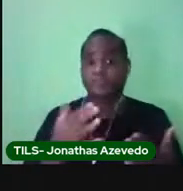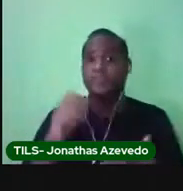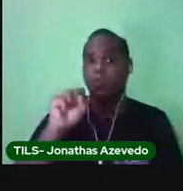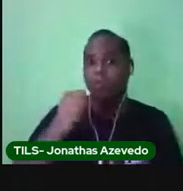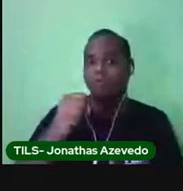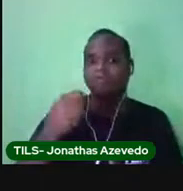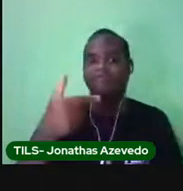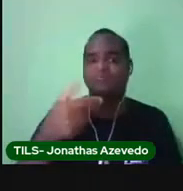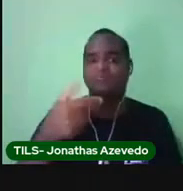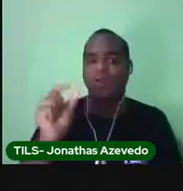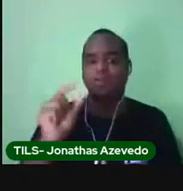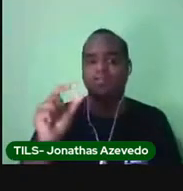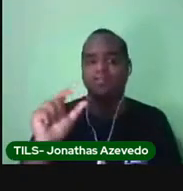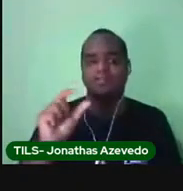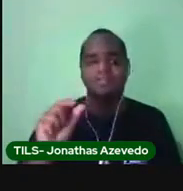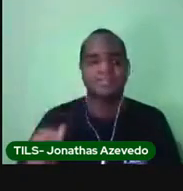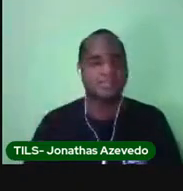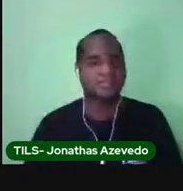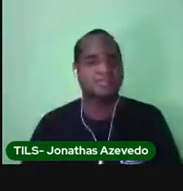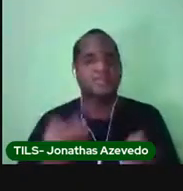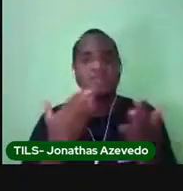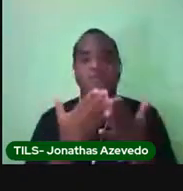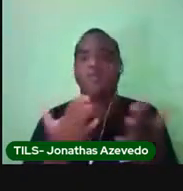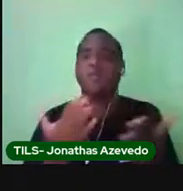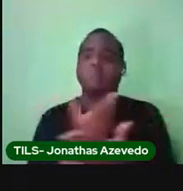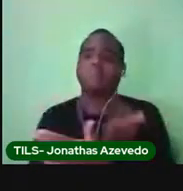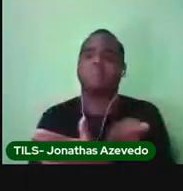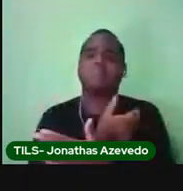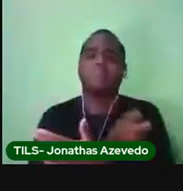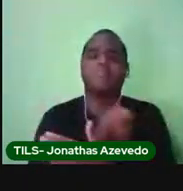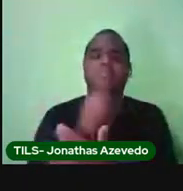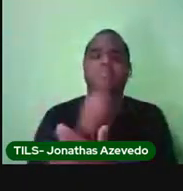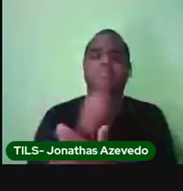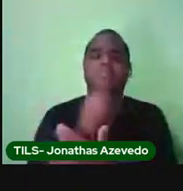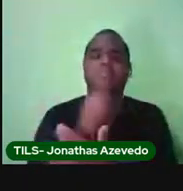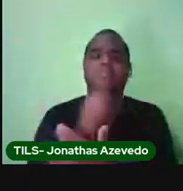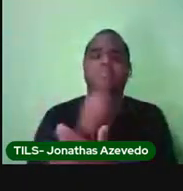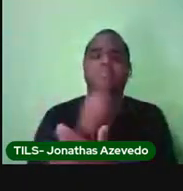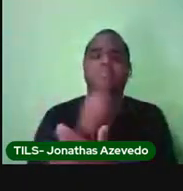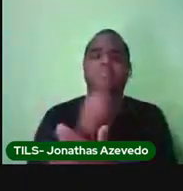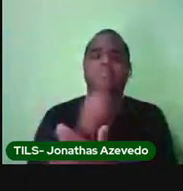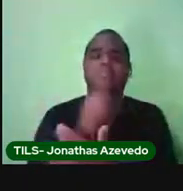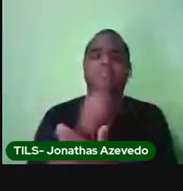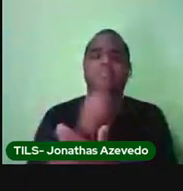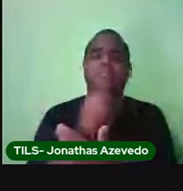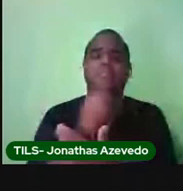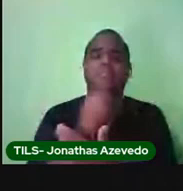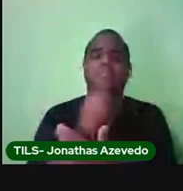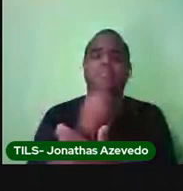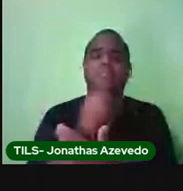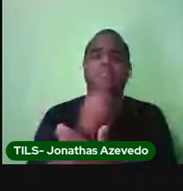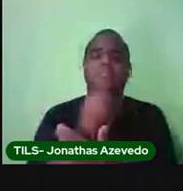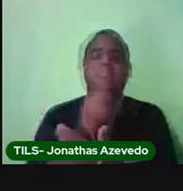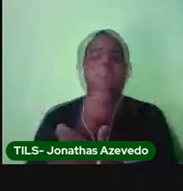você tomou a vacina pela última vez? Você lembra? Quando você tomou a vacina pela última vez?